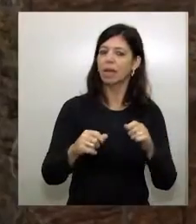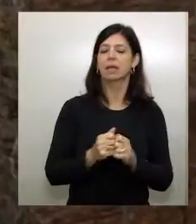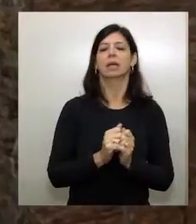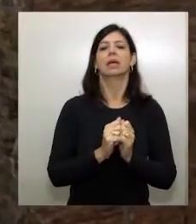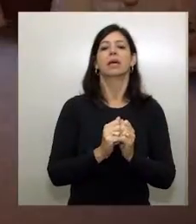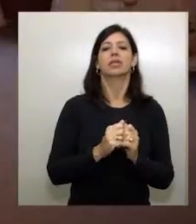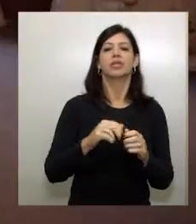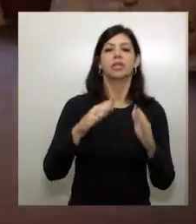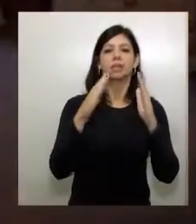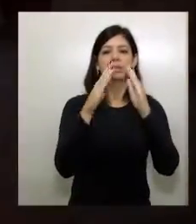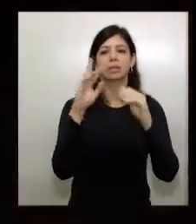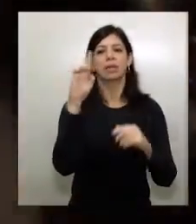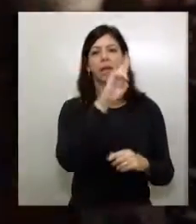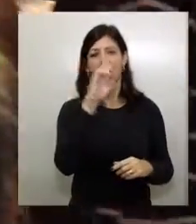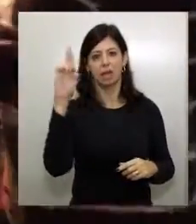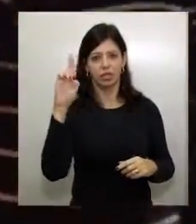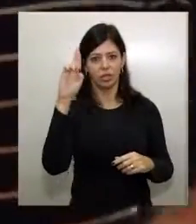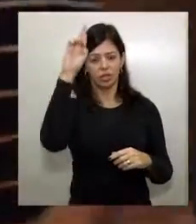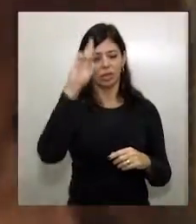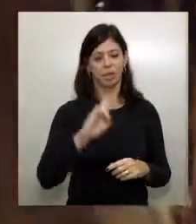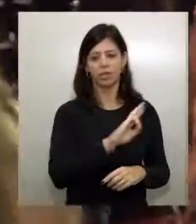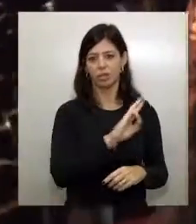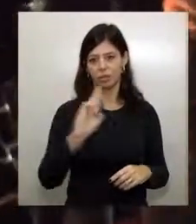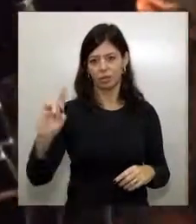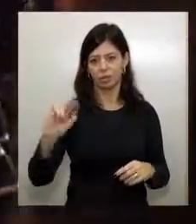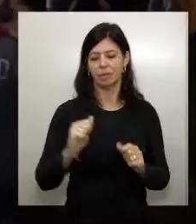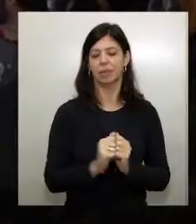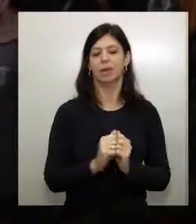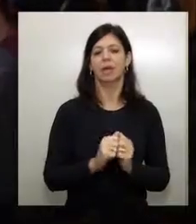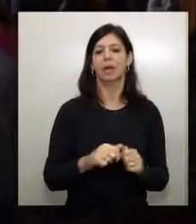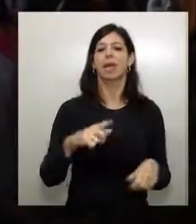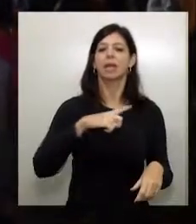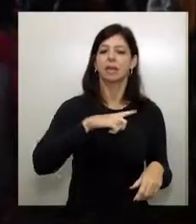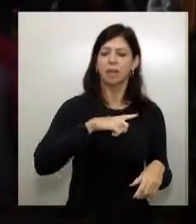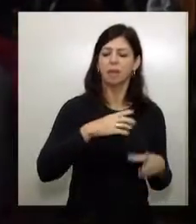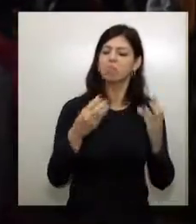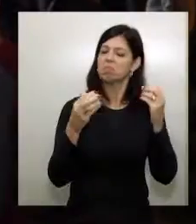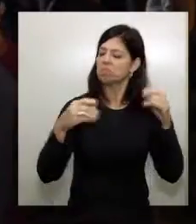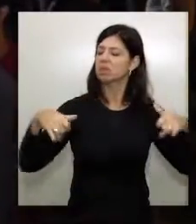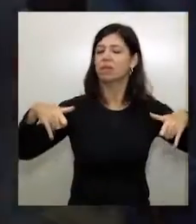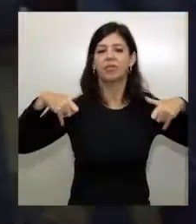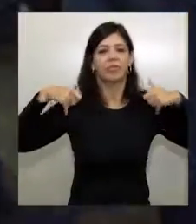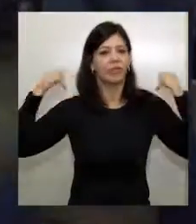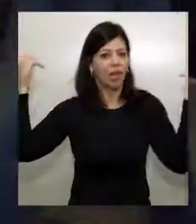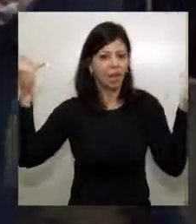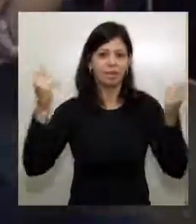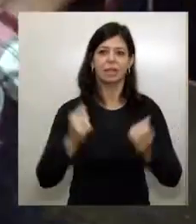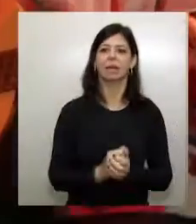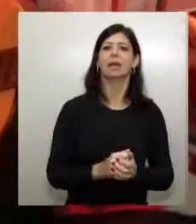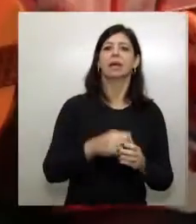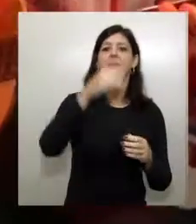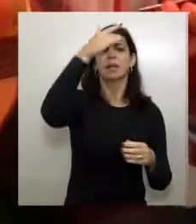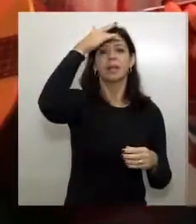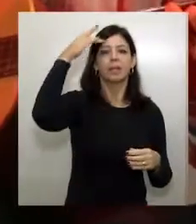espirituais e momentos de reflexão. Araras é uma cidade festeira, com eventos consagrados, a maioria